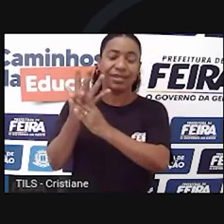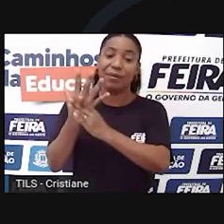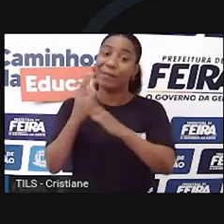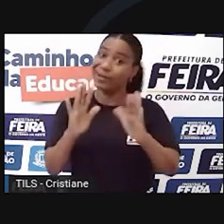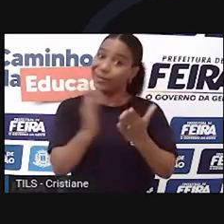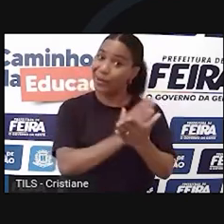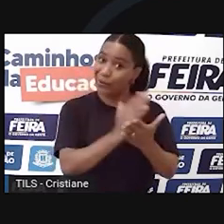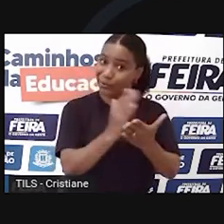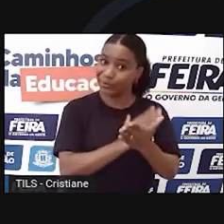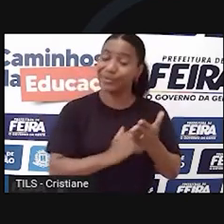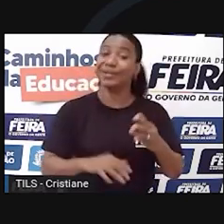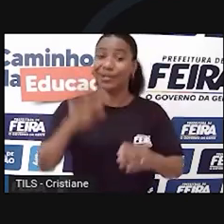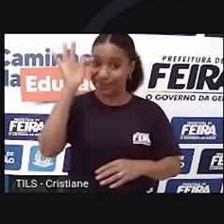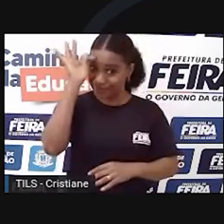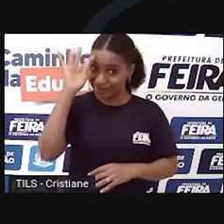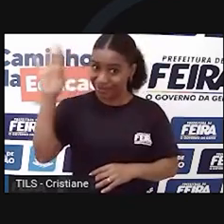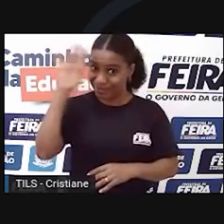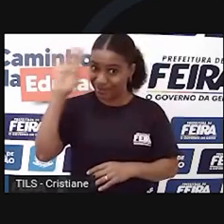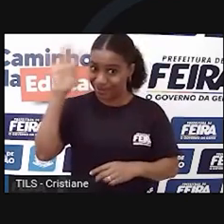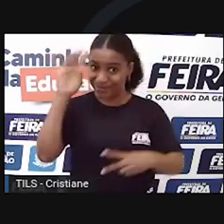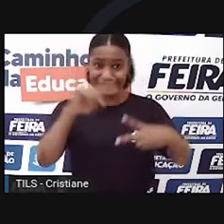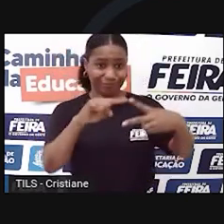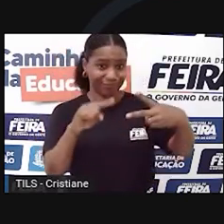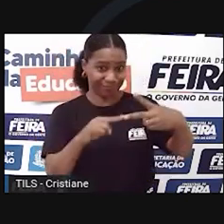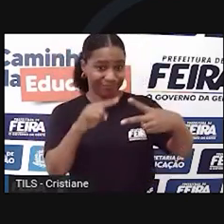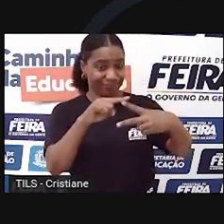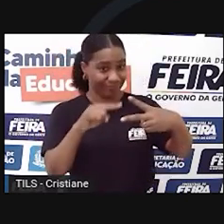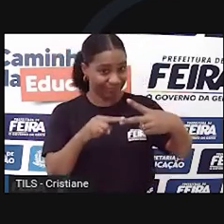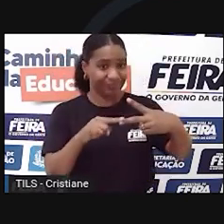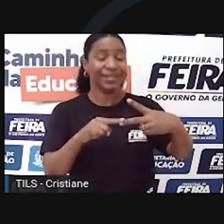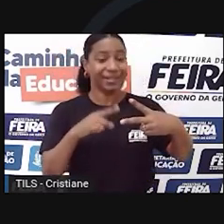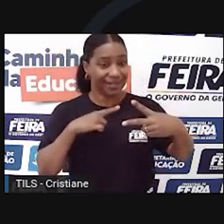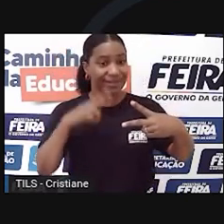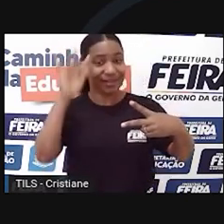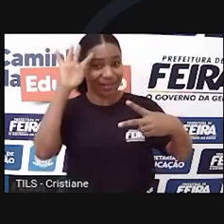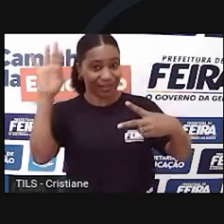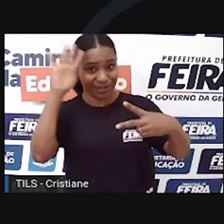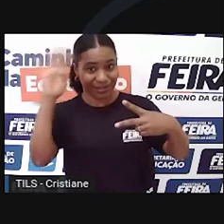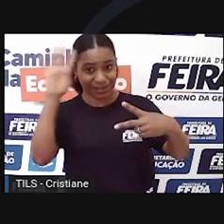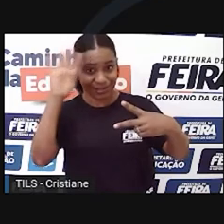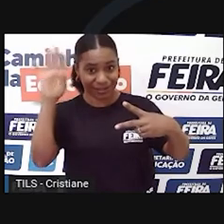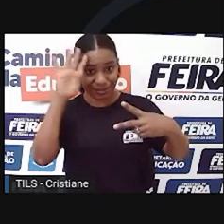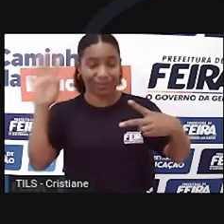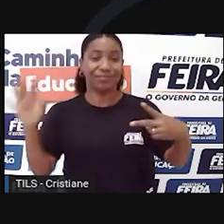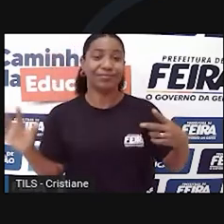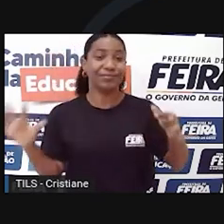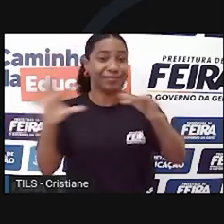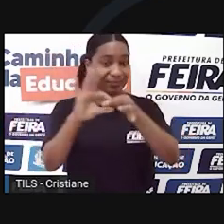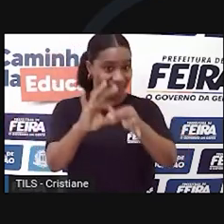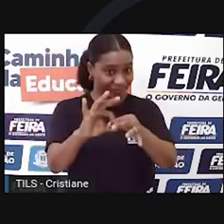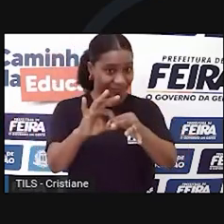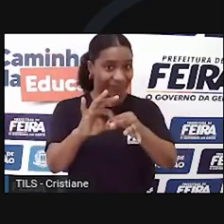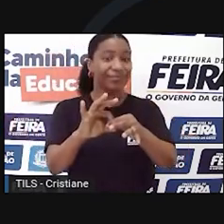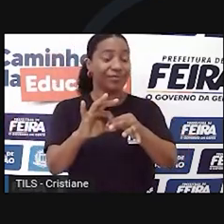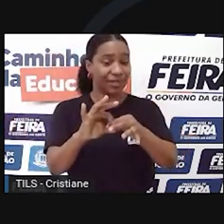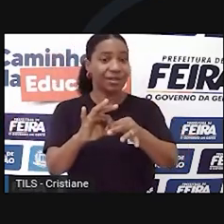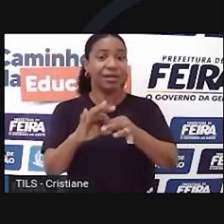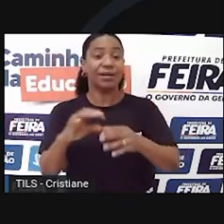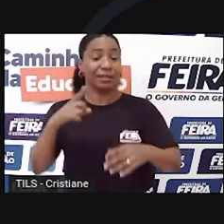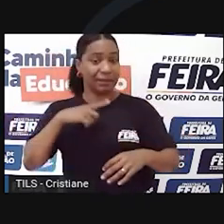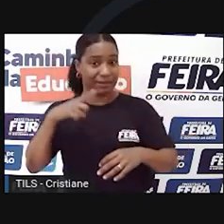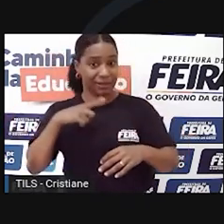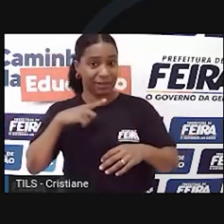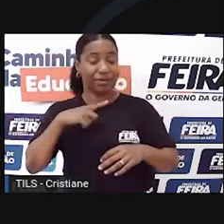Harari, há duas hipóteses principais. A teoria do cruzamento conta uma história de atração. Segundo ela, os sapiens cruzaram com as espécies que